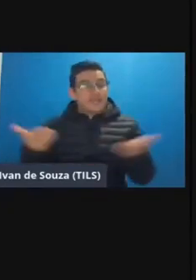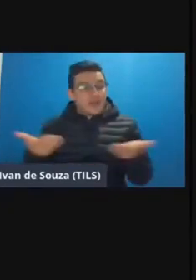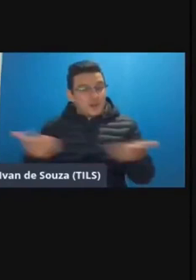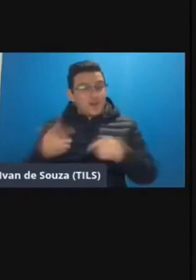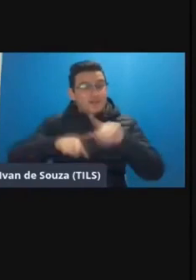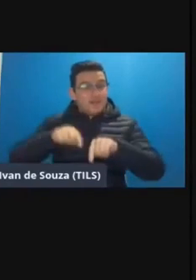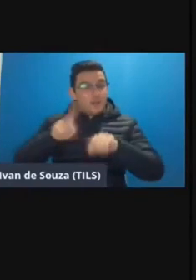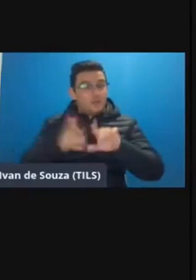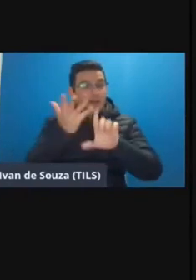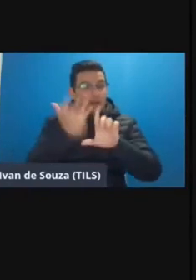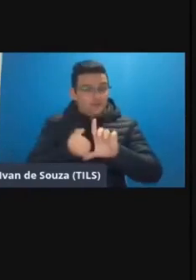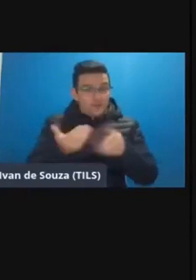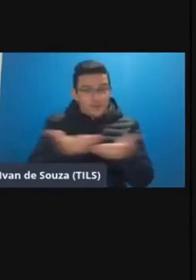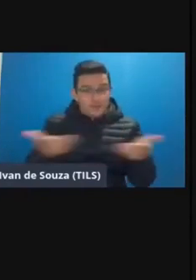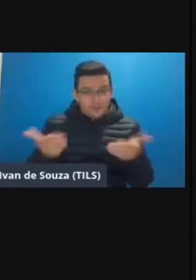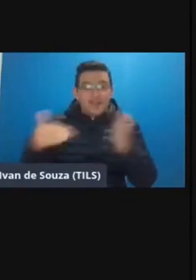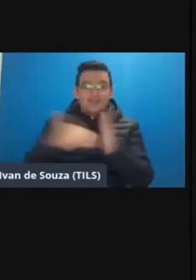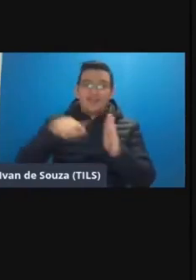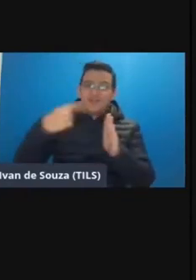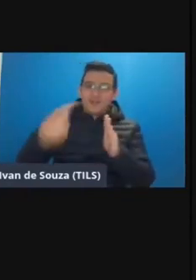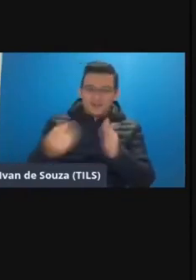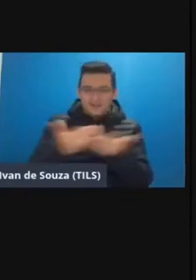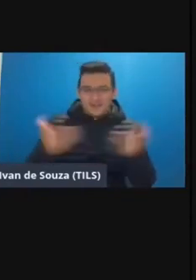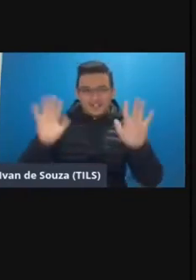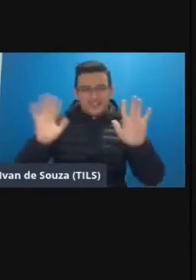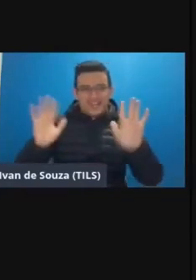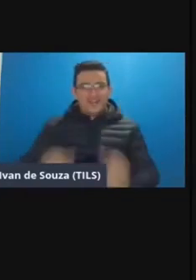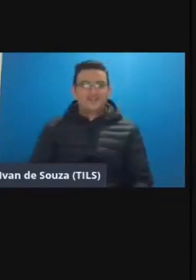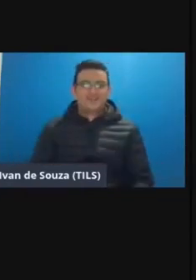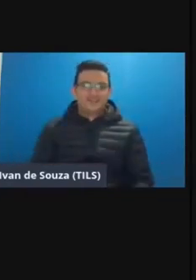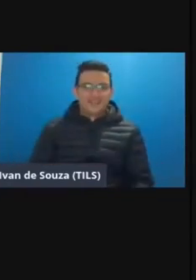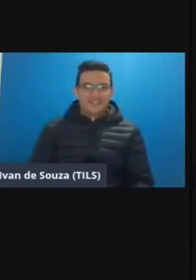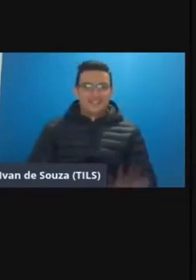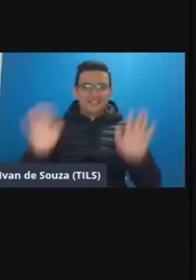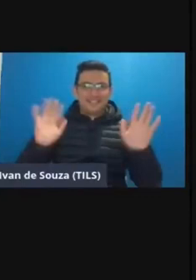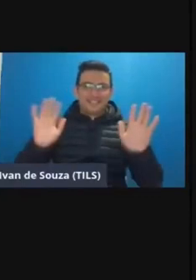material fica disponível para vocês e até a próxima pessoal tchau tchau tchau